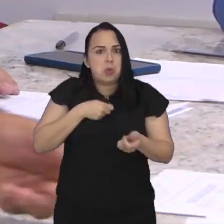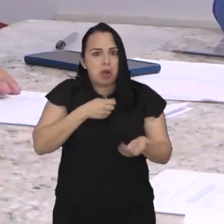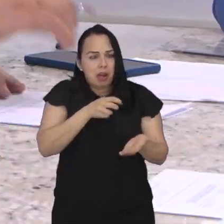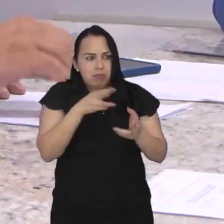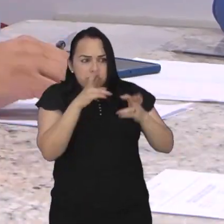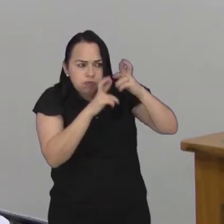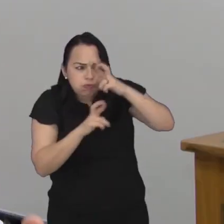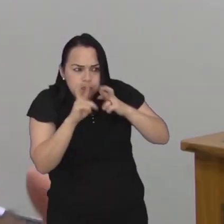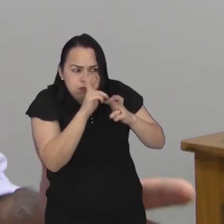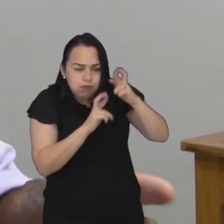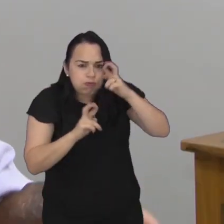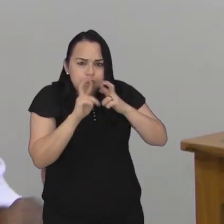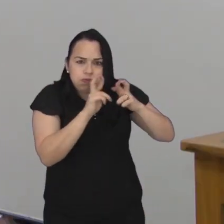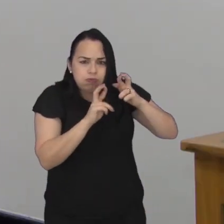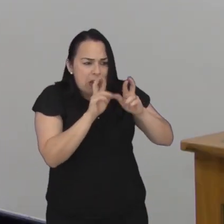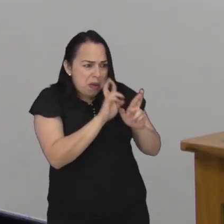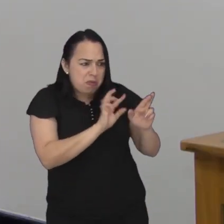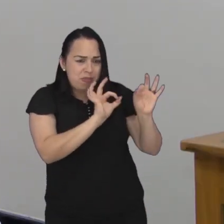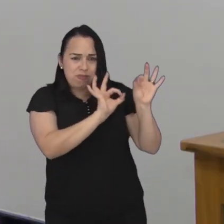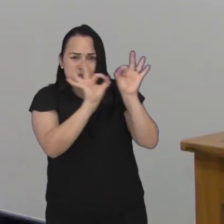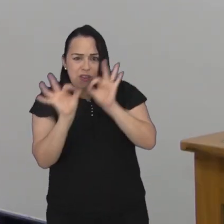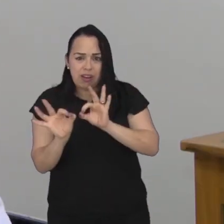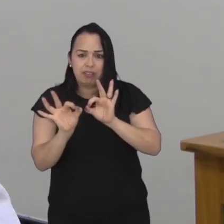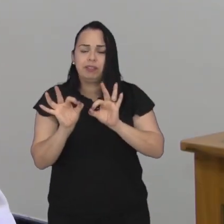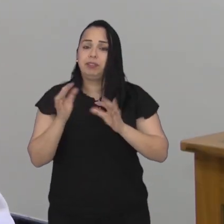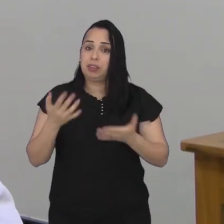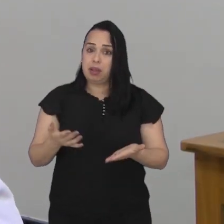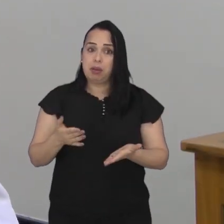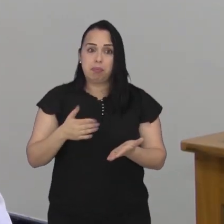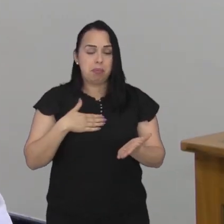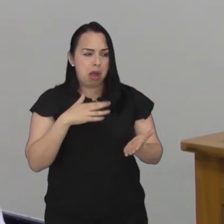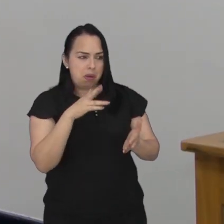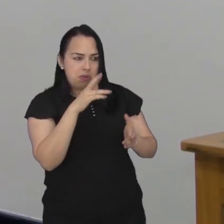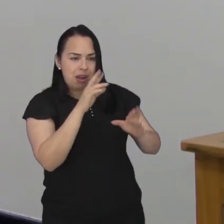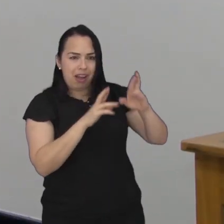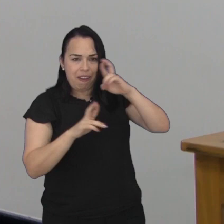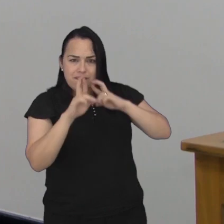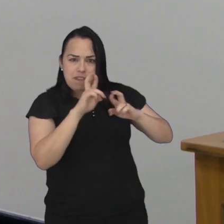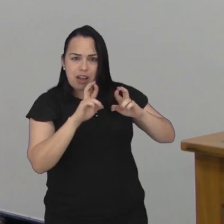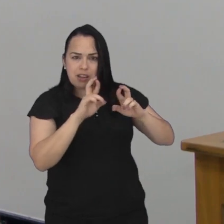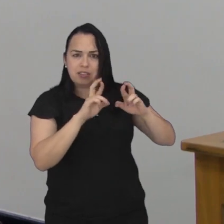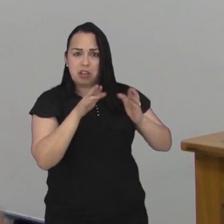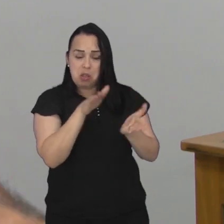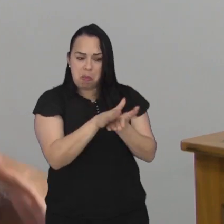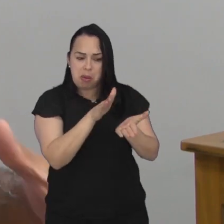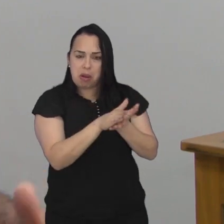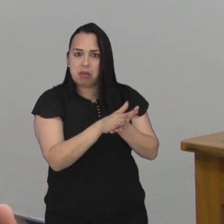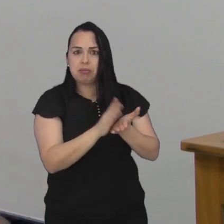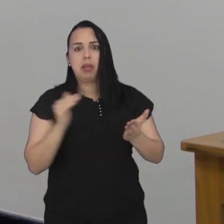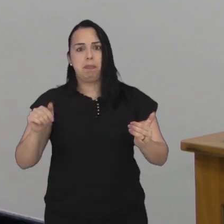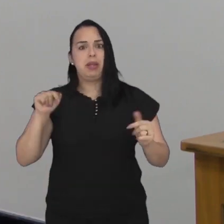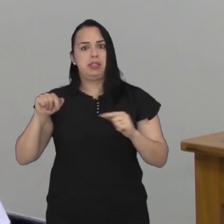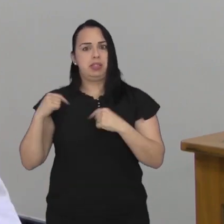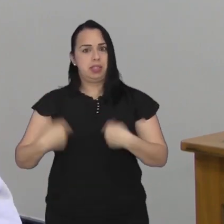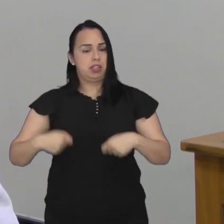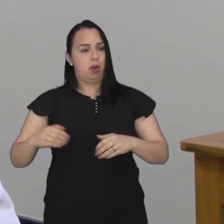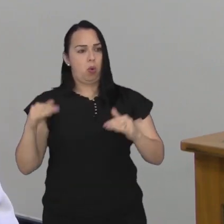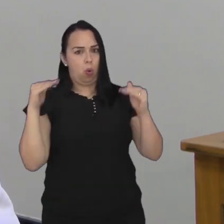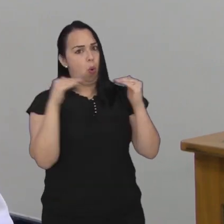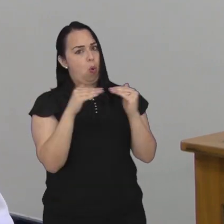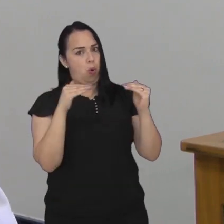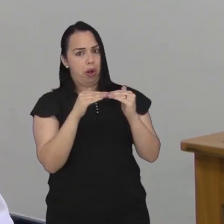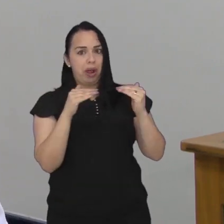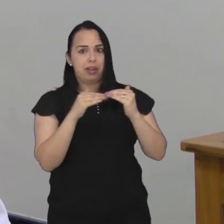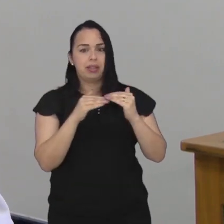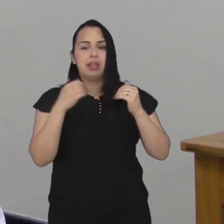do Executivo Uma reunião conjunta com as duas comissões para aprovar as contas do Executivo isso está no regimento e precisa